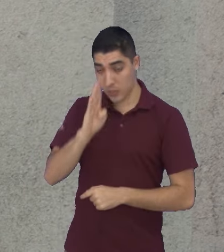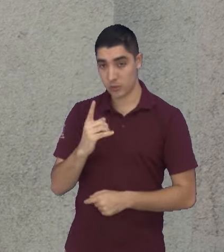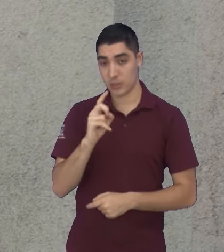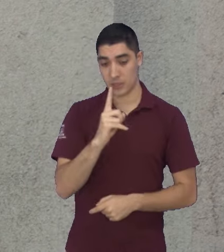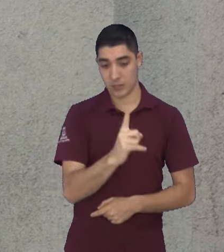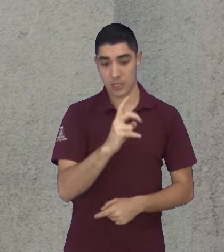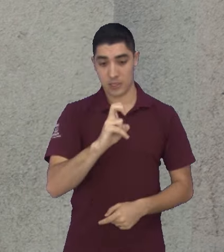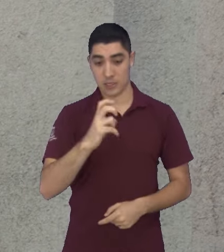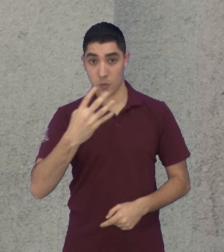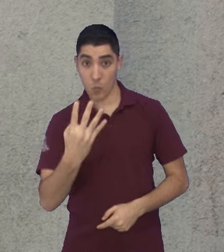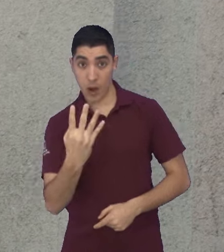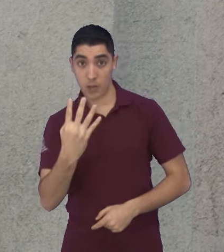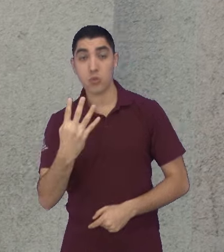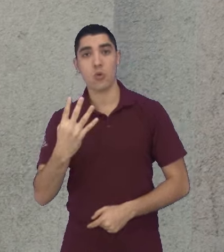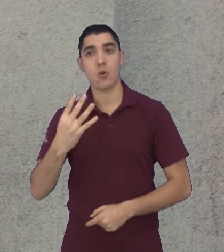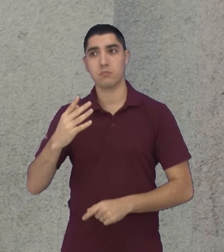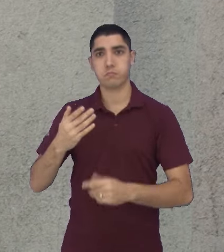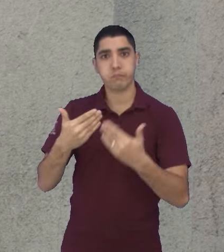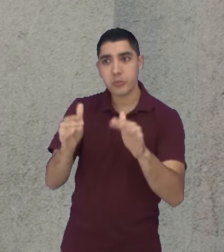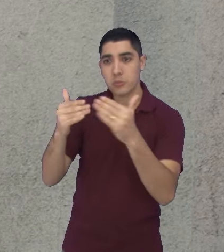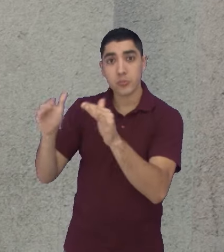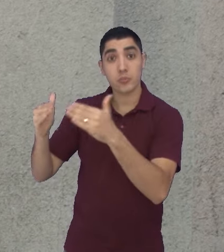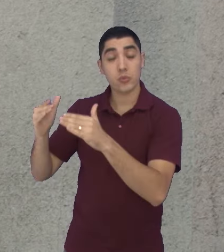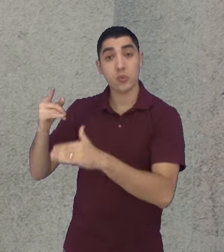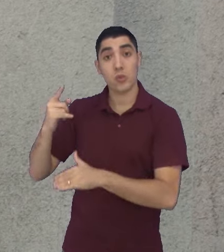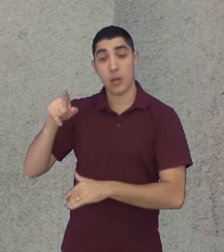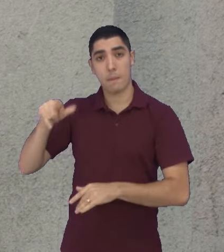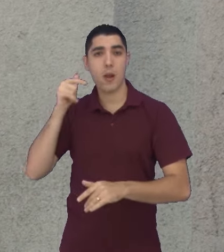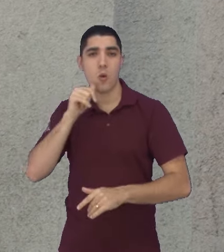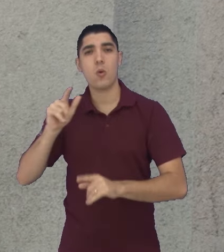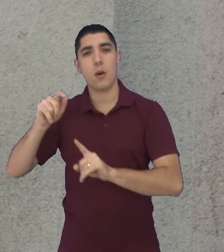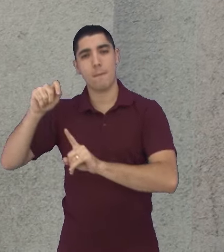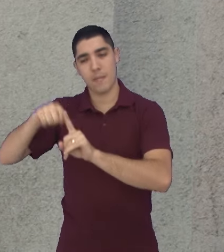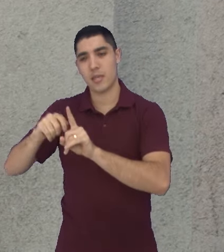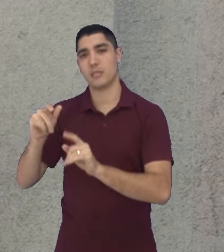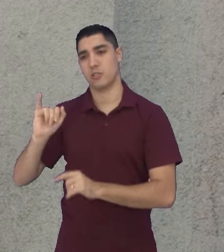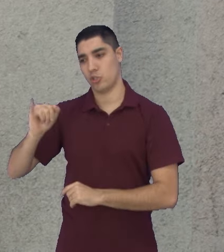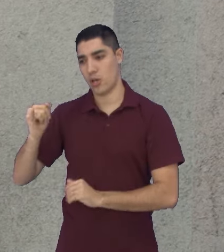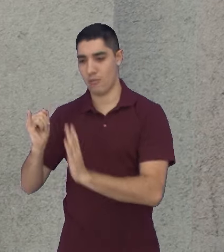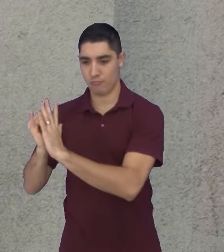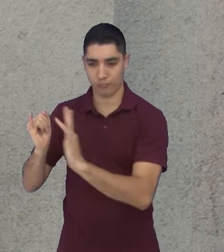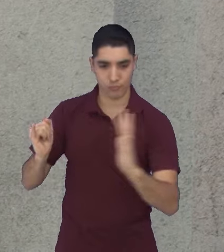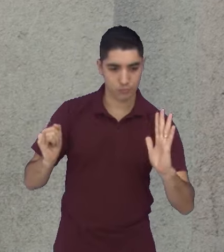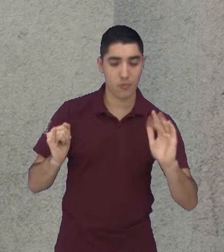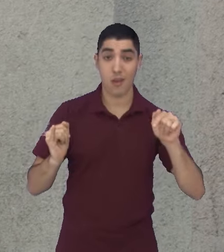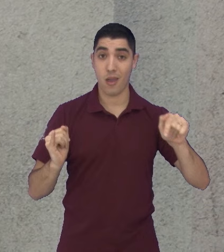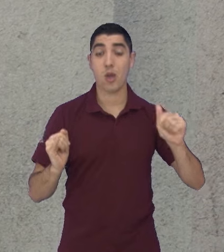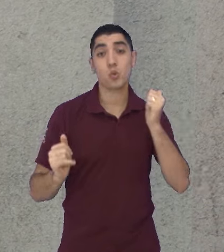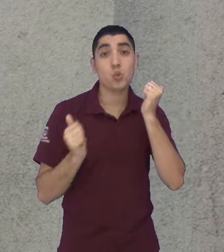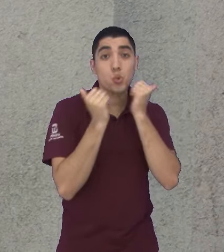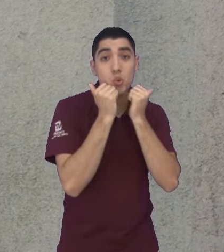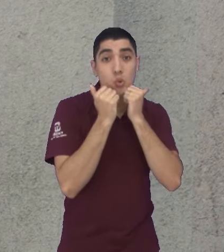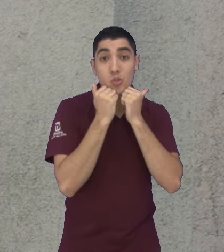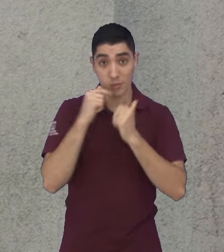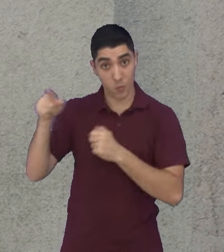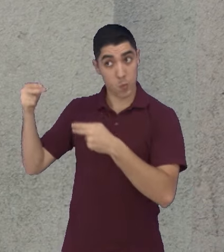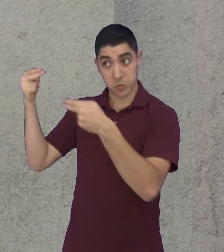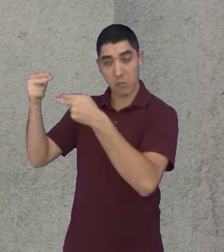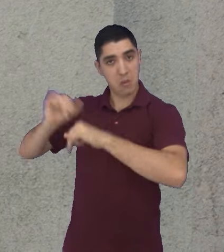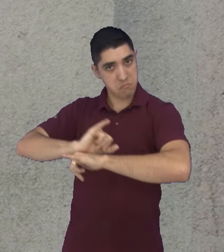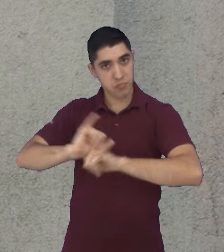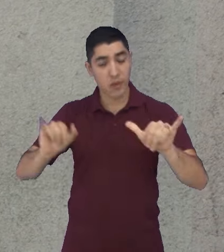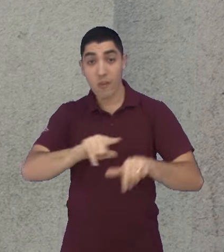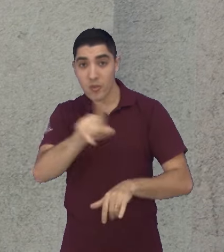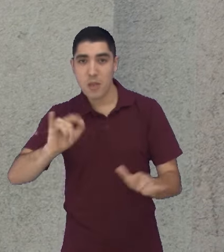empreendimentos foram abertos por dia no primeiro semestre de 2023, segundo o Sebrae. Então, já pega o seu cafezinho, o seu